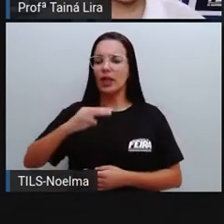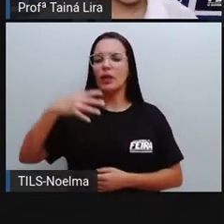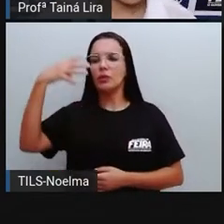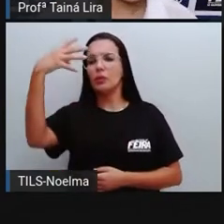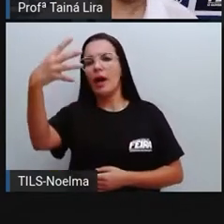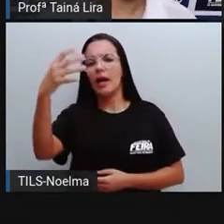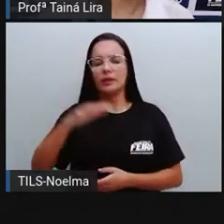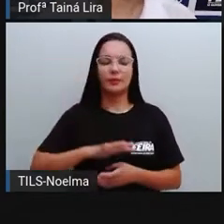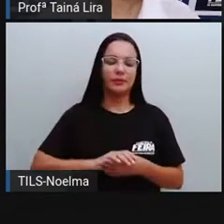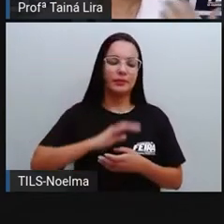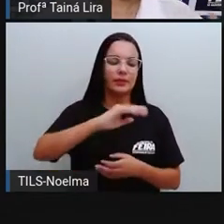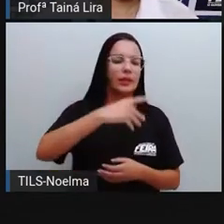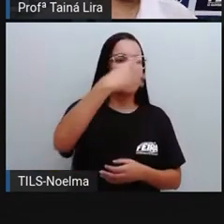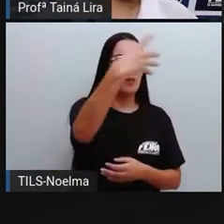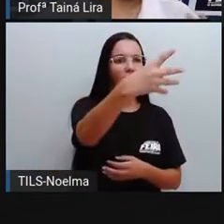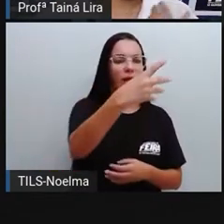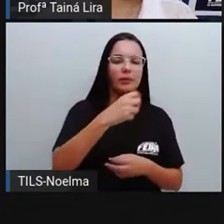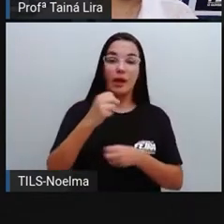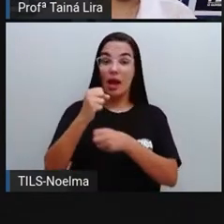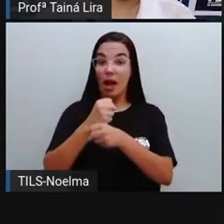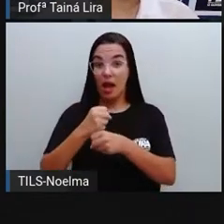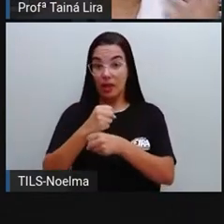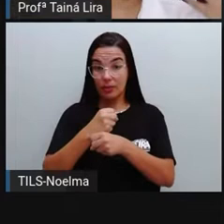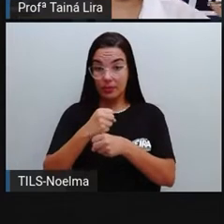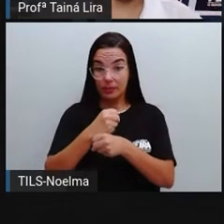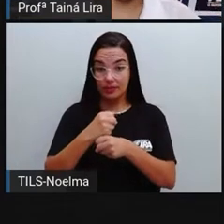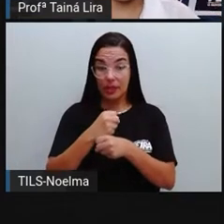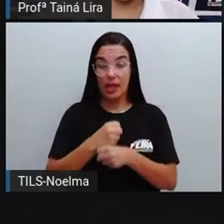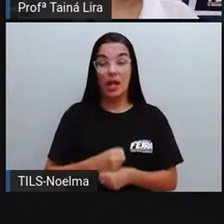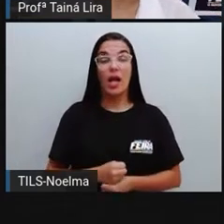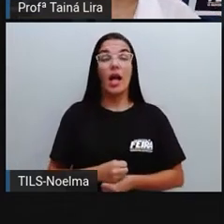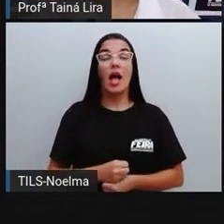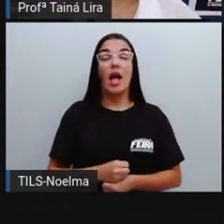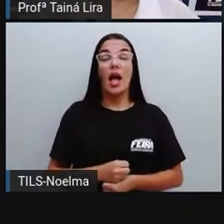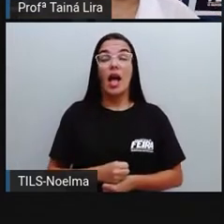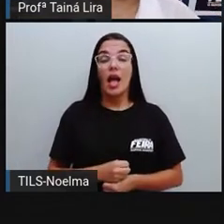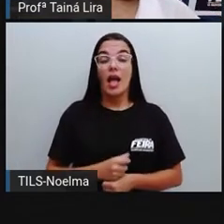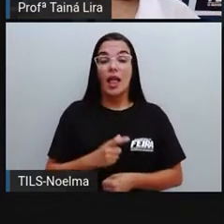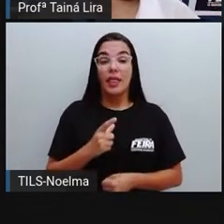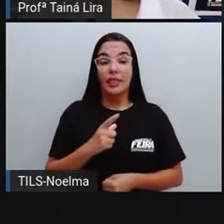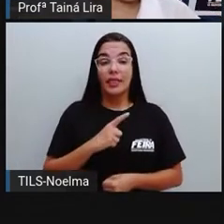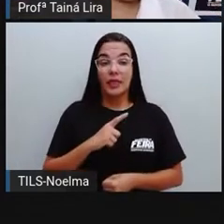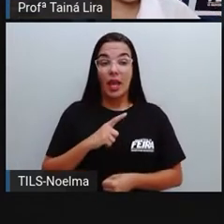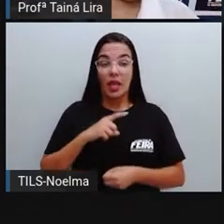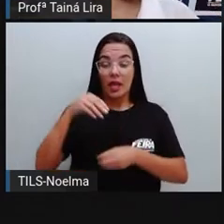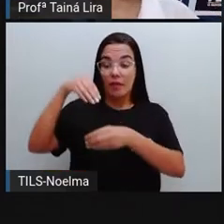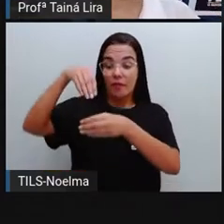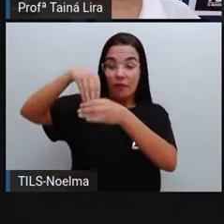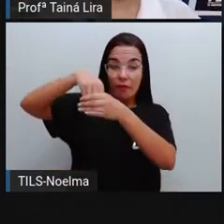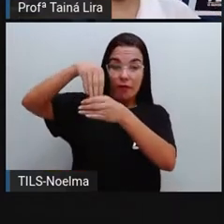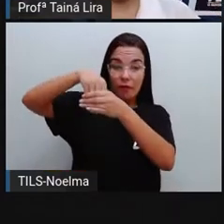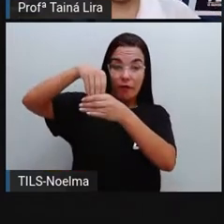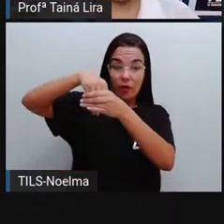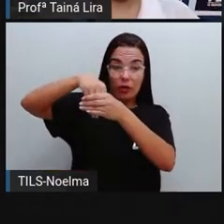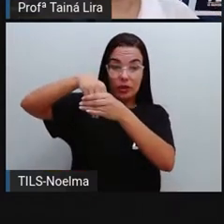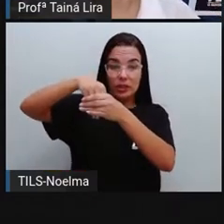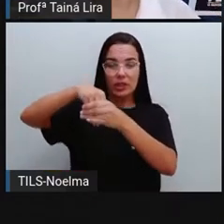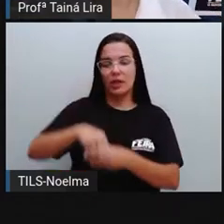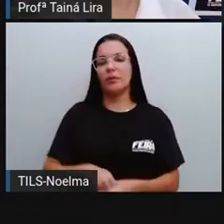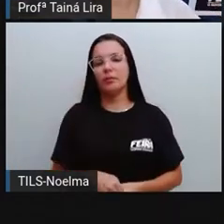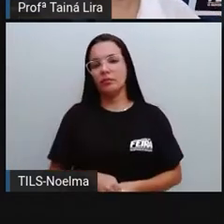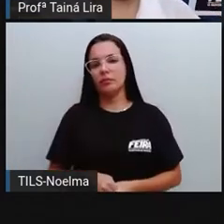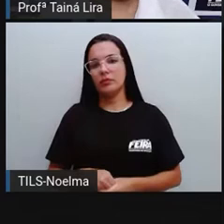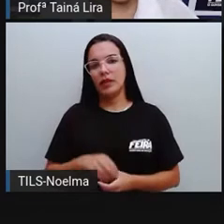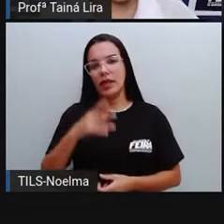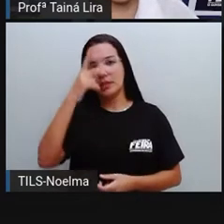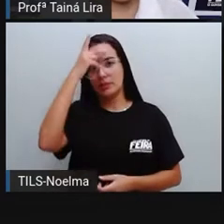crianças menores, mas os adultos votam, né, e pessoas de 16, 17 anos